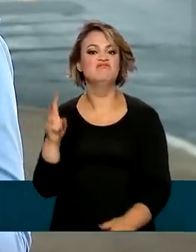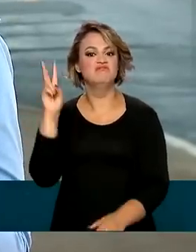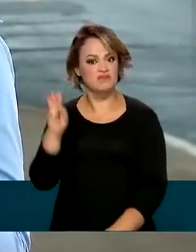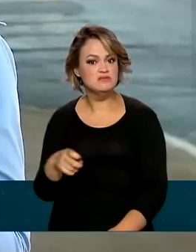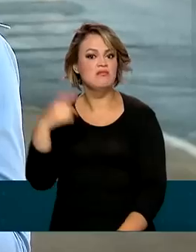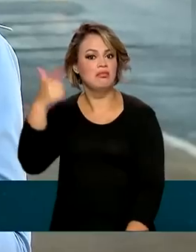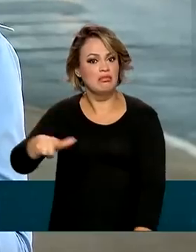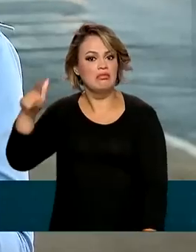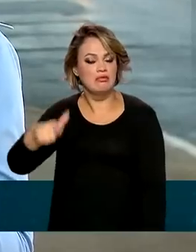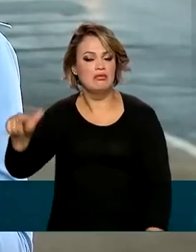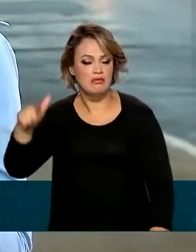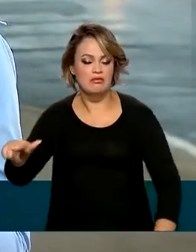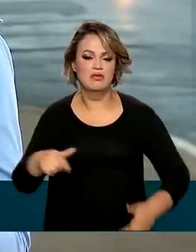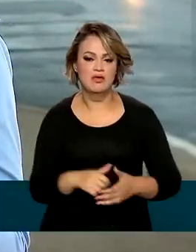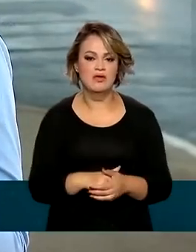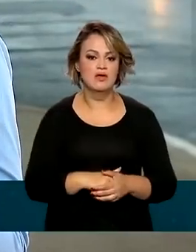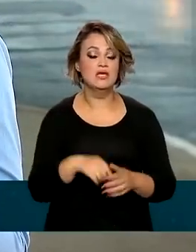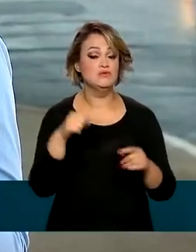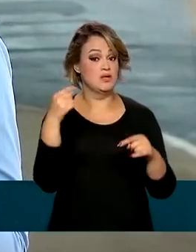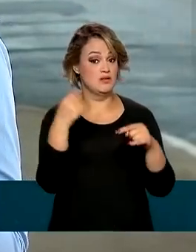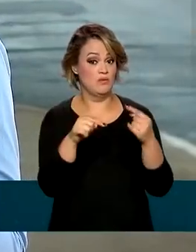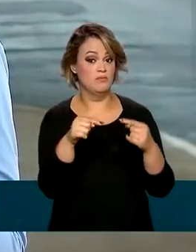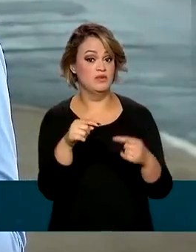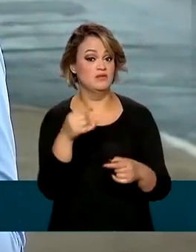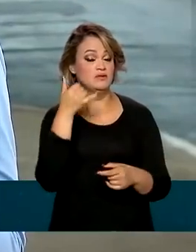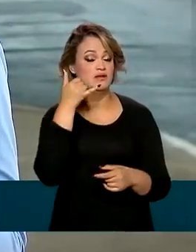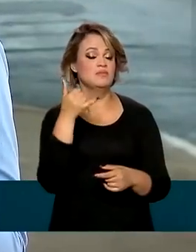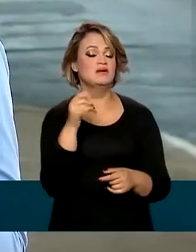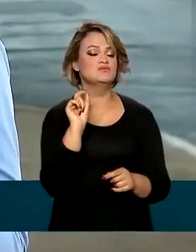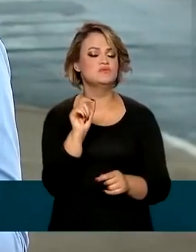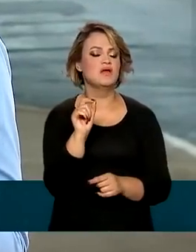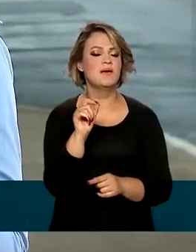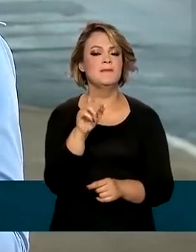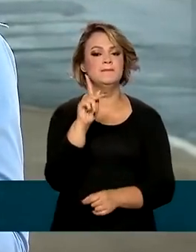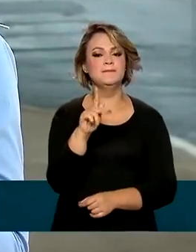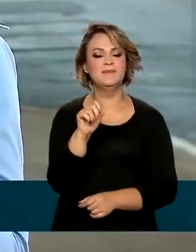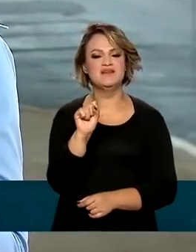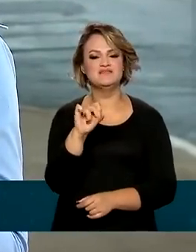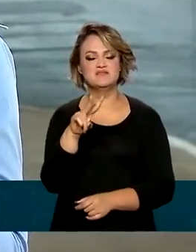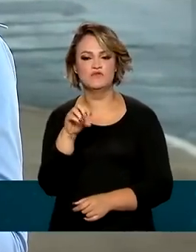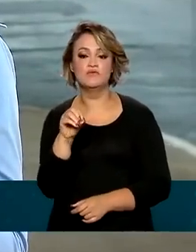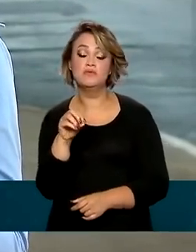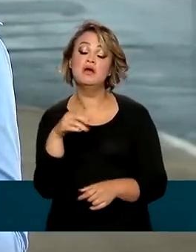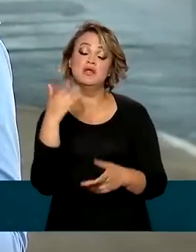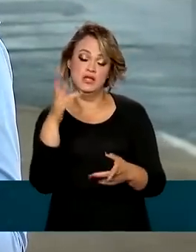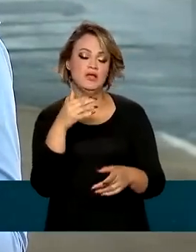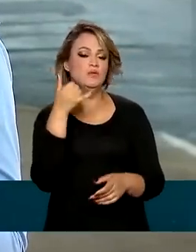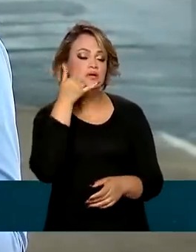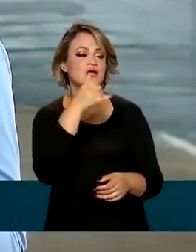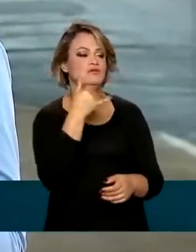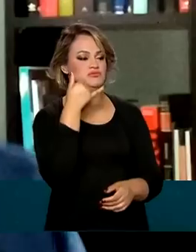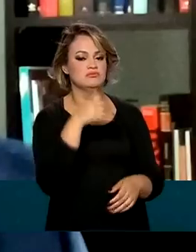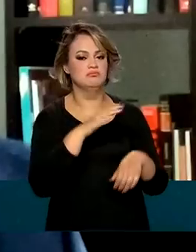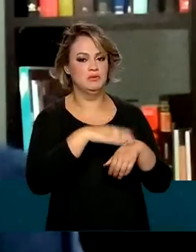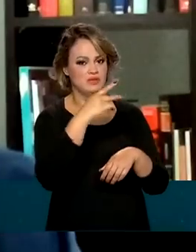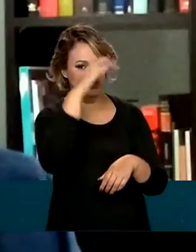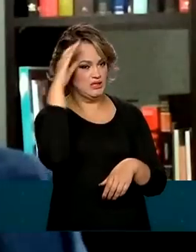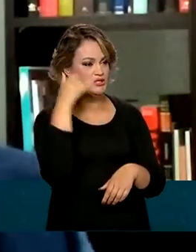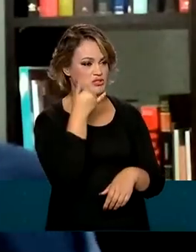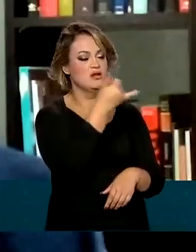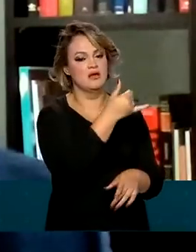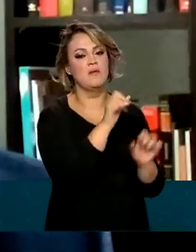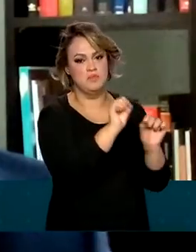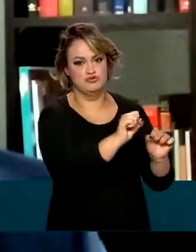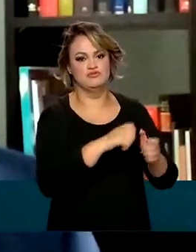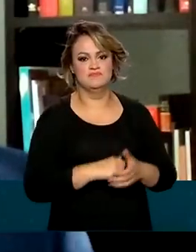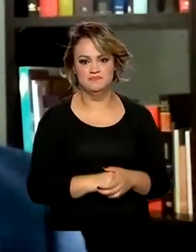Lembrando que a decisão não vale para o telemarketing impassivo, aquele em que os próprios clientes ligam para a central. É importante que